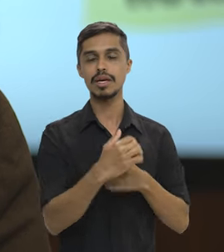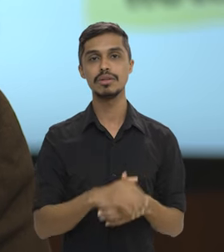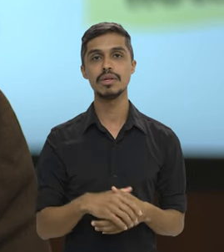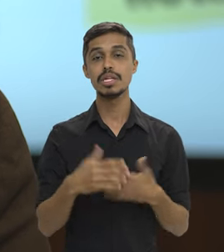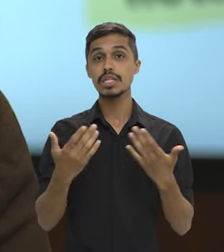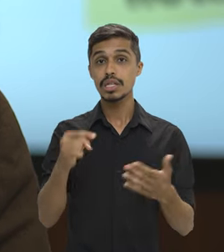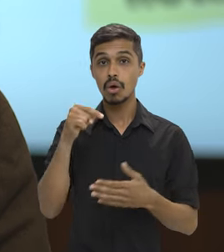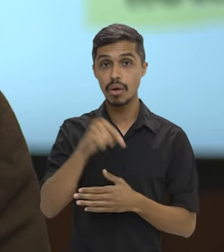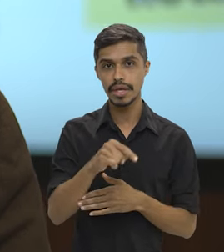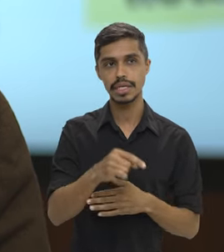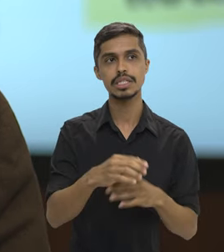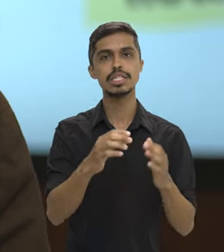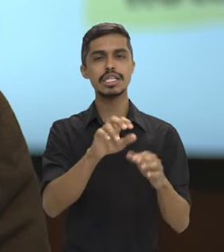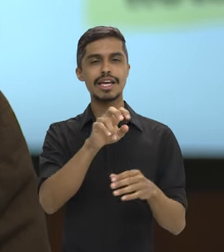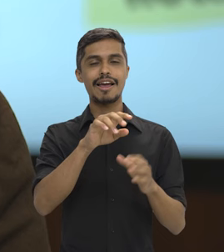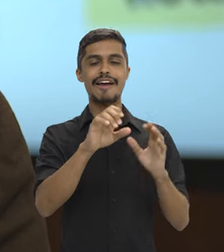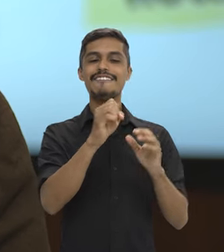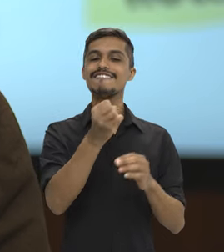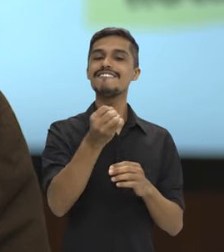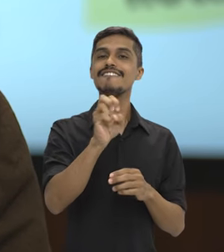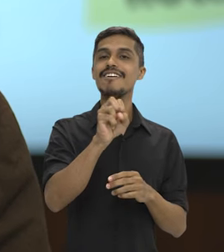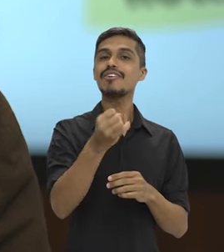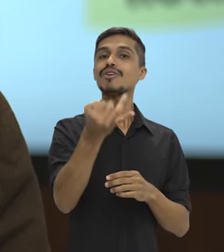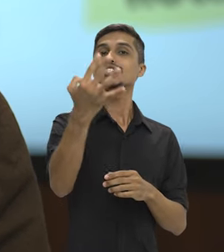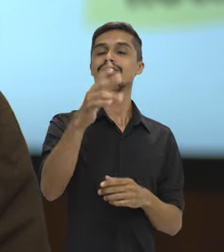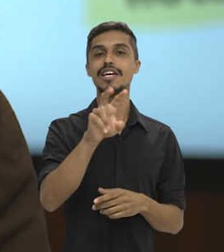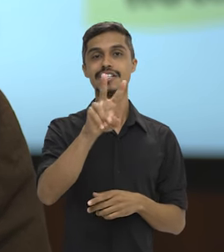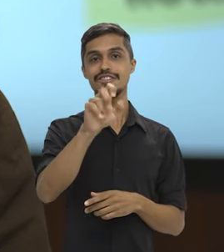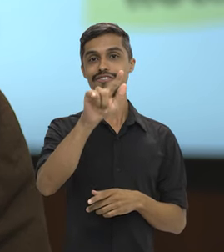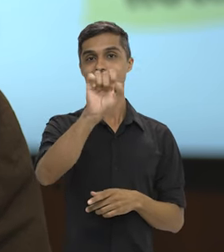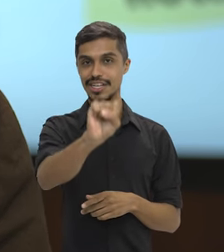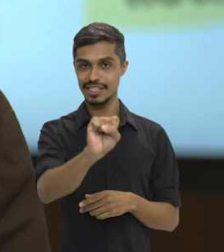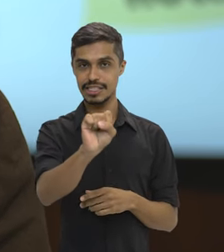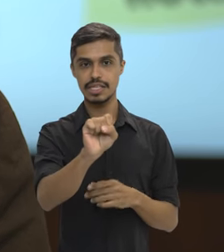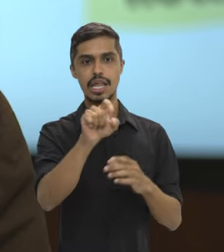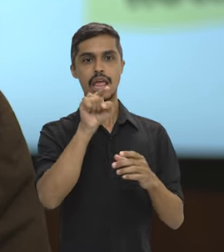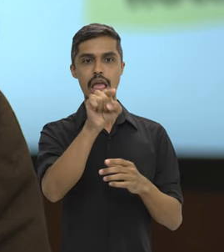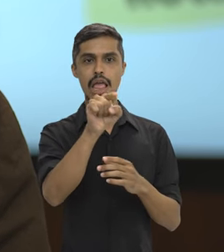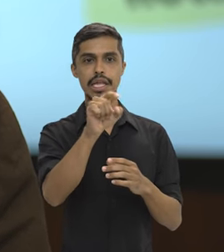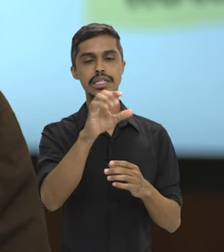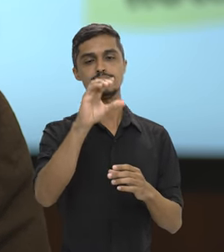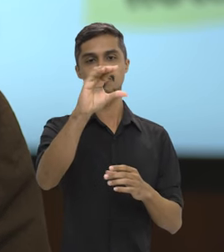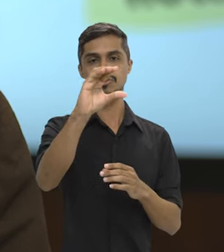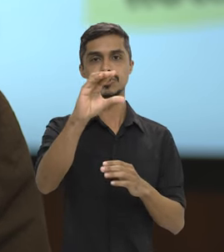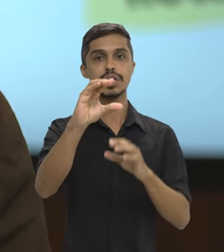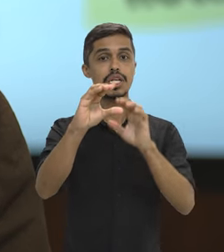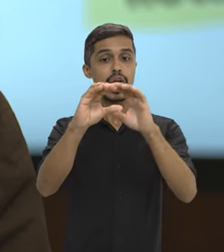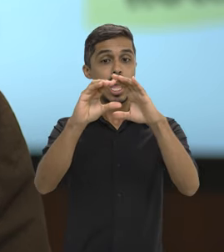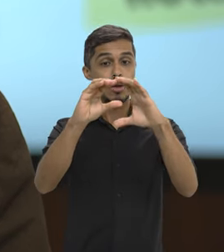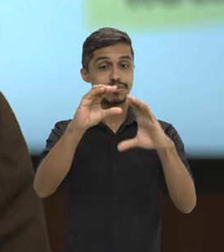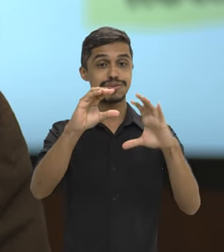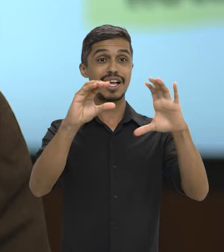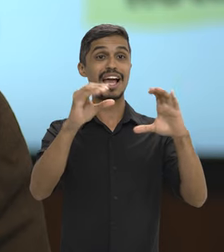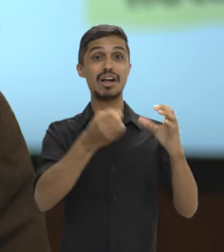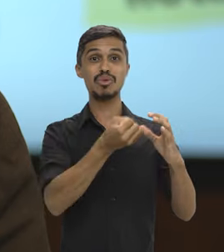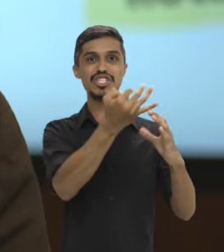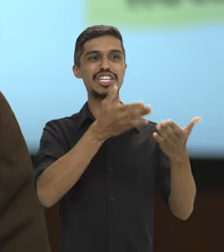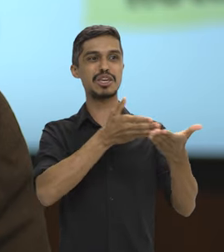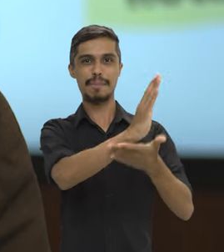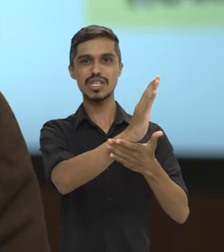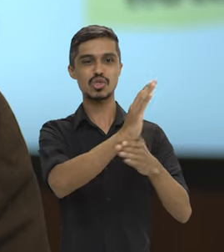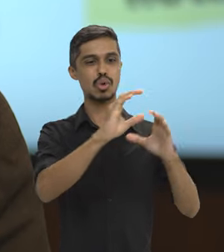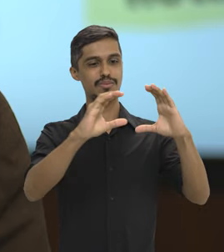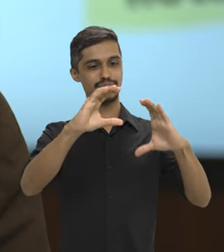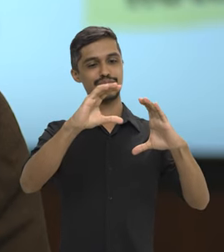preenchidas todas as vagas do bloco, tá? Os candidatos que estão nesse banco de candidatos, eles poderão ser